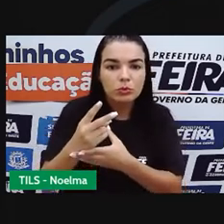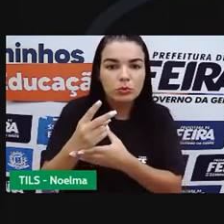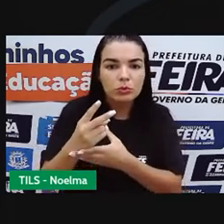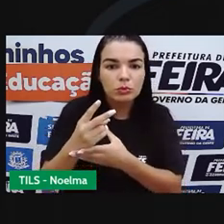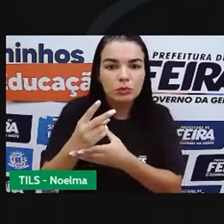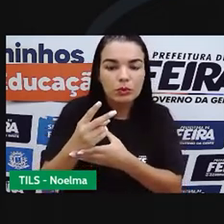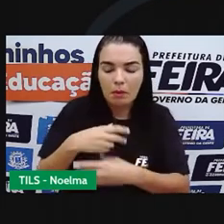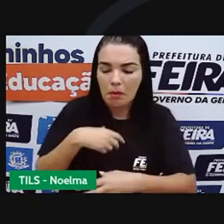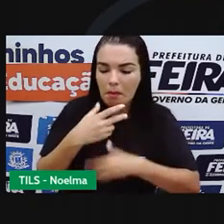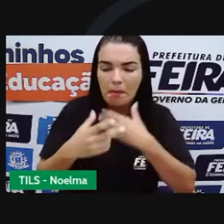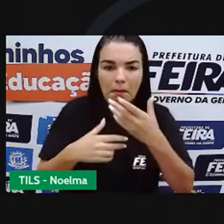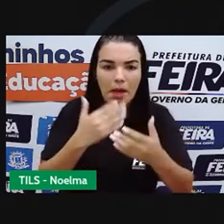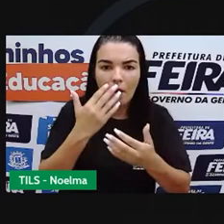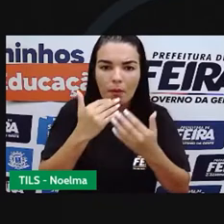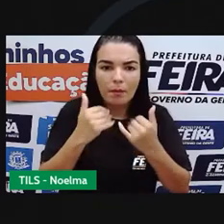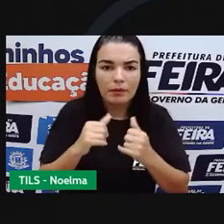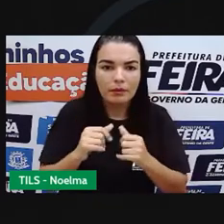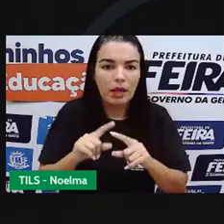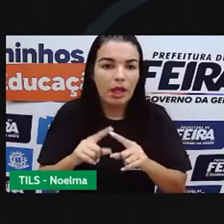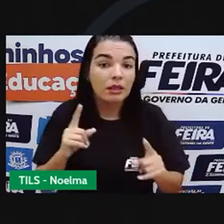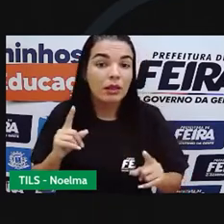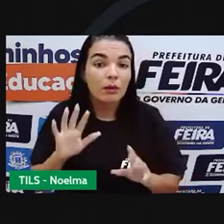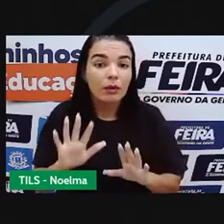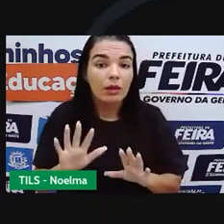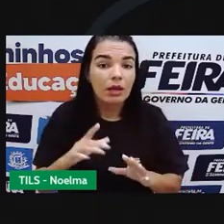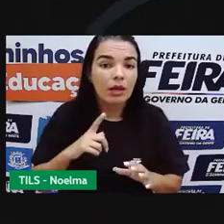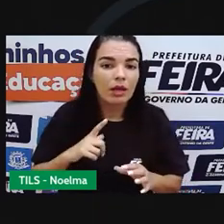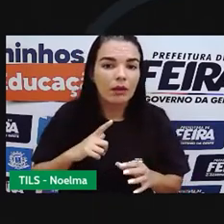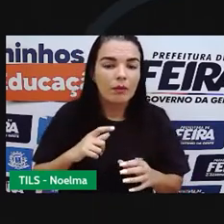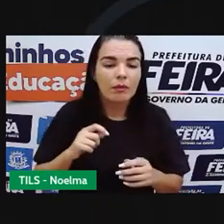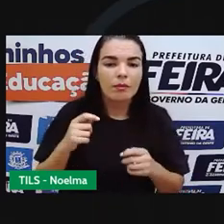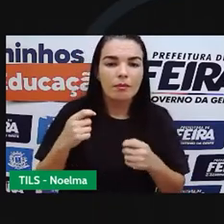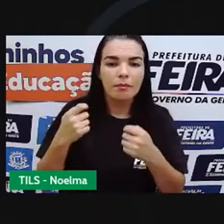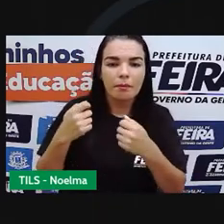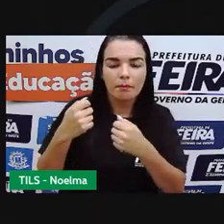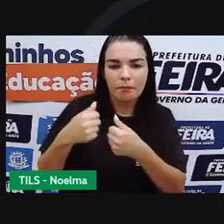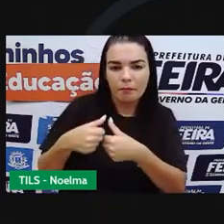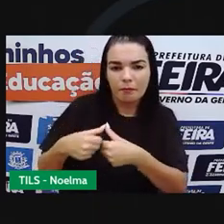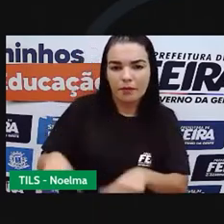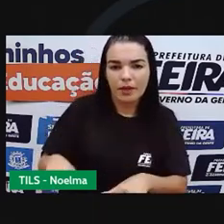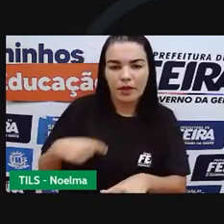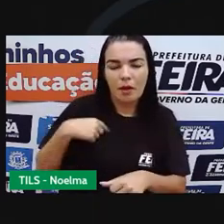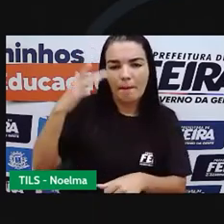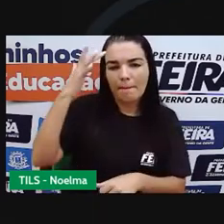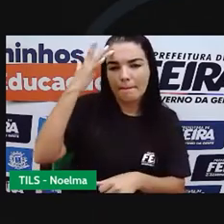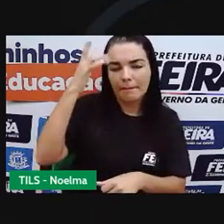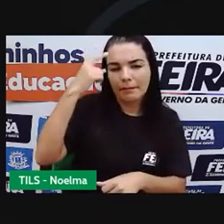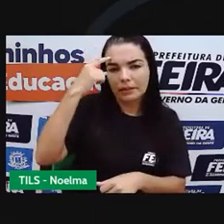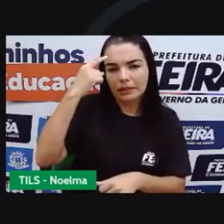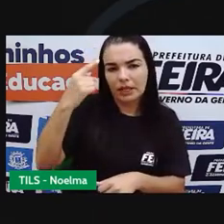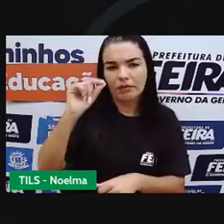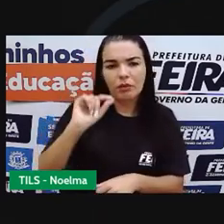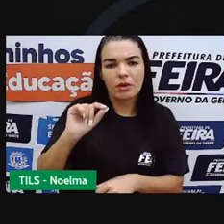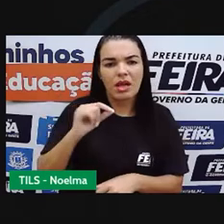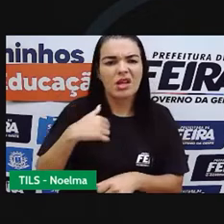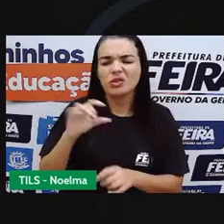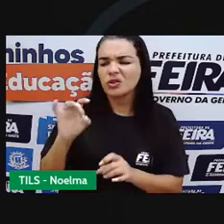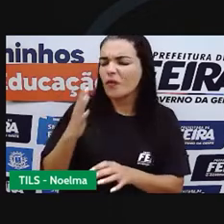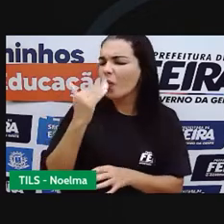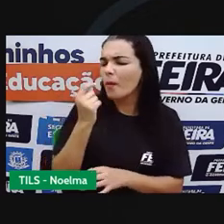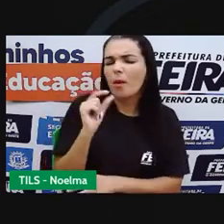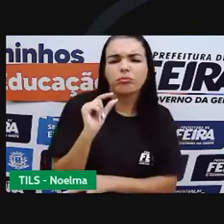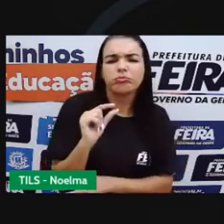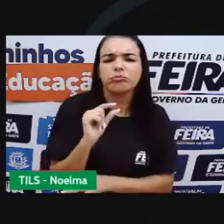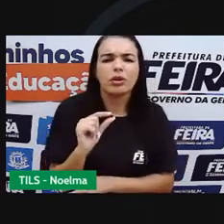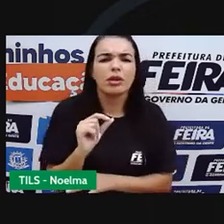levava horas que eu comia. E aí foi quando eu comecei a ter bulimia, porque às vezes eu pensava assim, ah, tudo bem, vai, eu vou comer só alguma coisinha